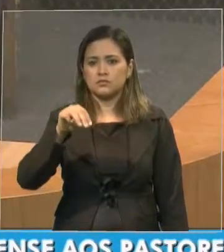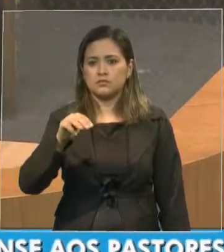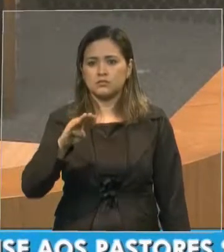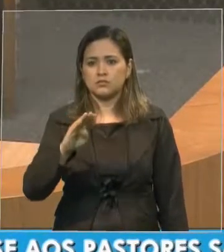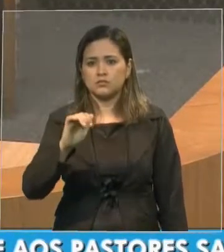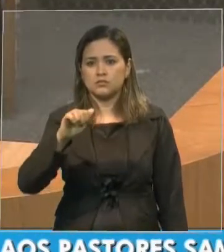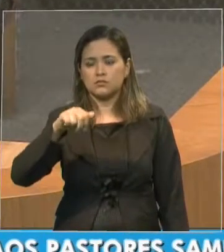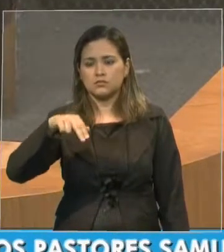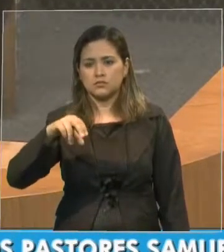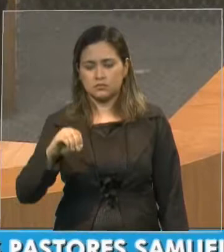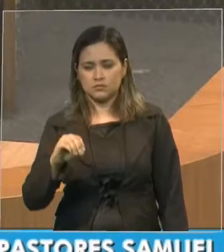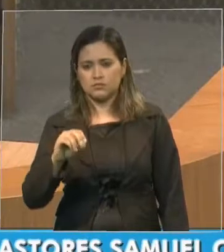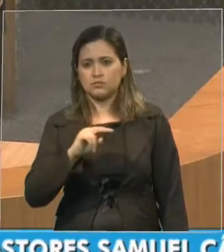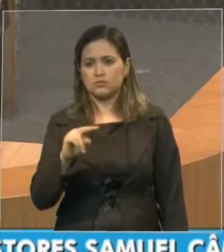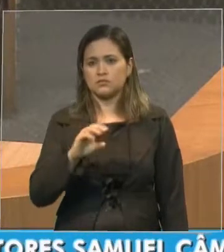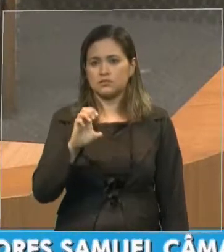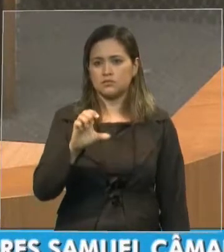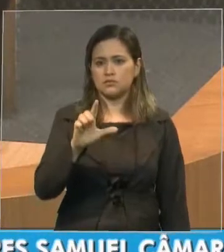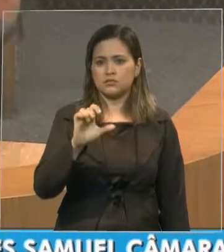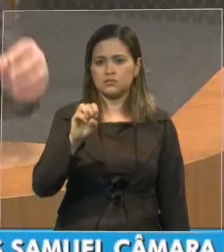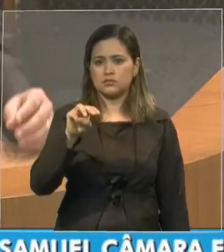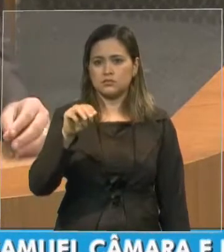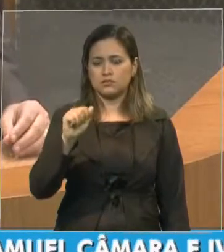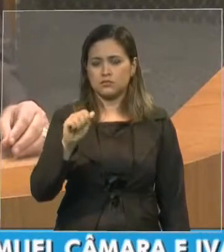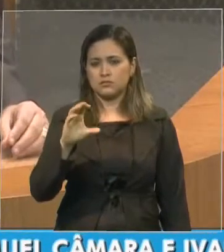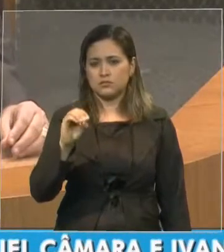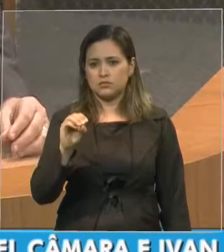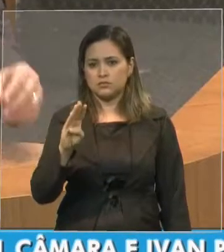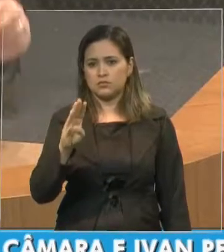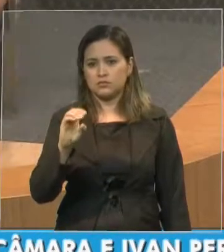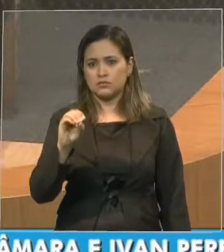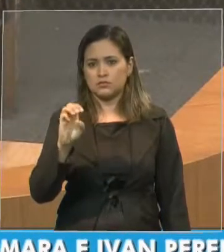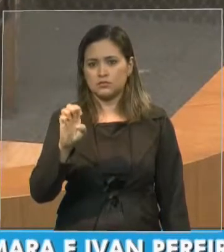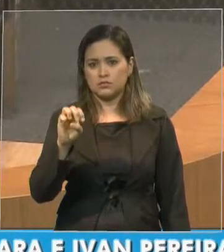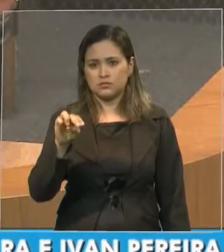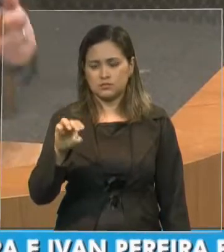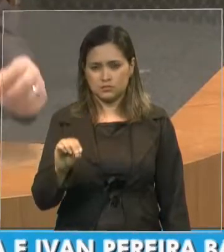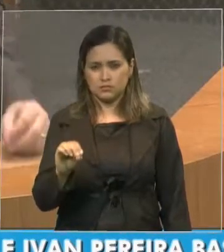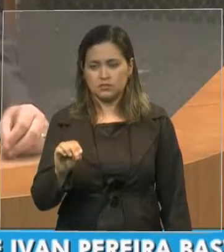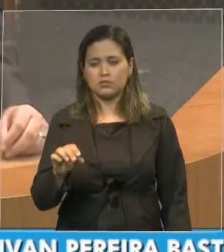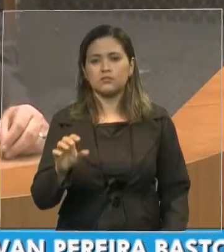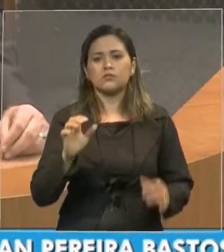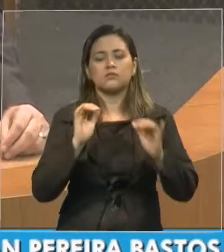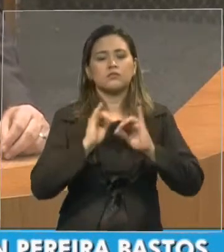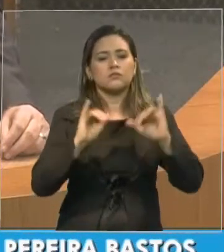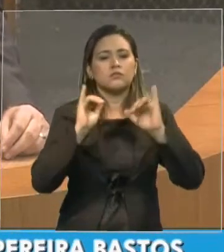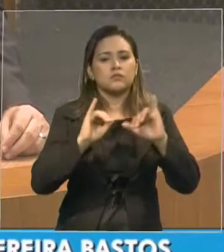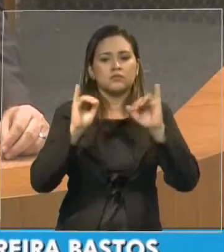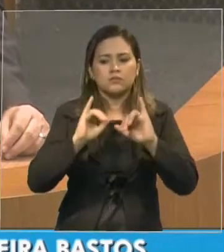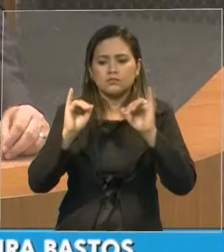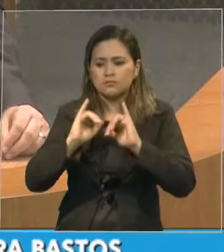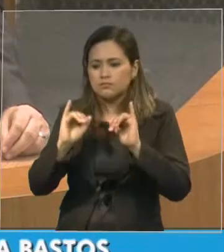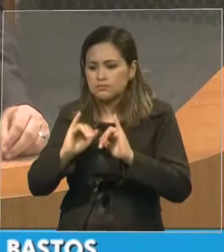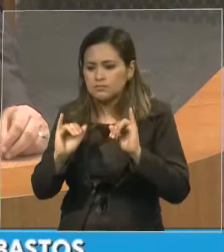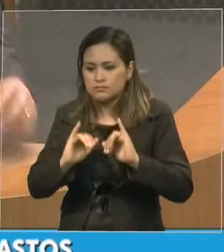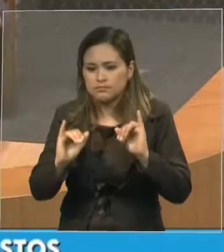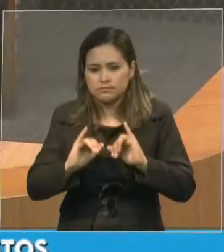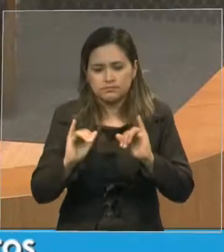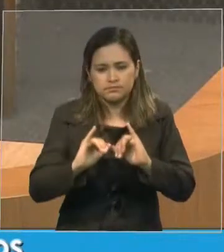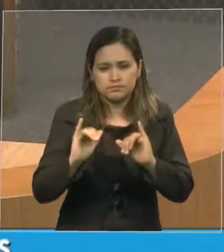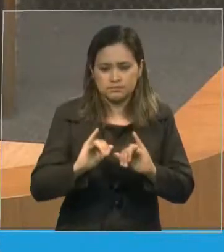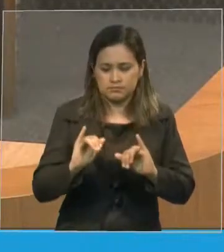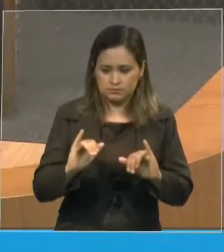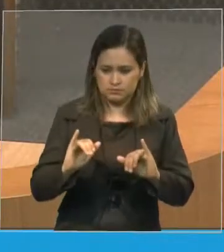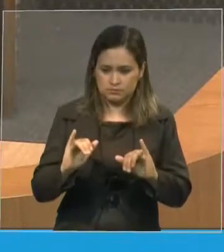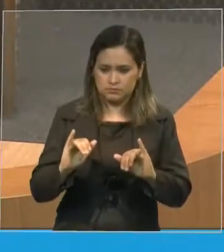chamado Clímaco Bueno Asa. E começou a semear o Evangelho Pentecostal. Ele veio lá